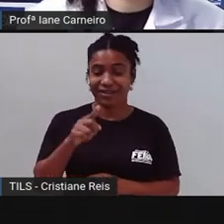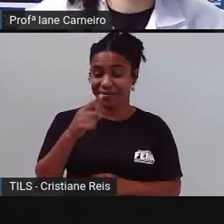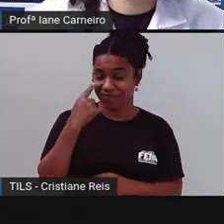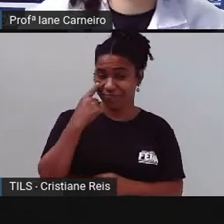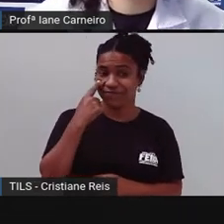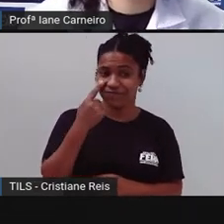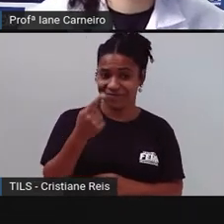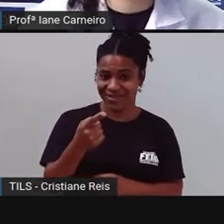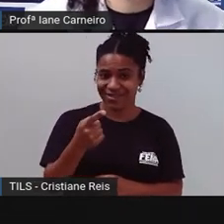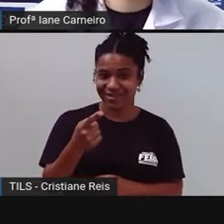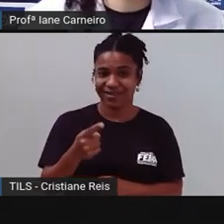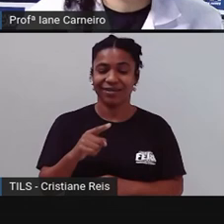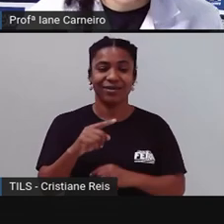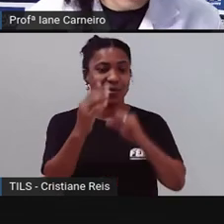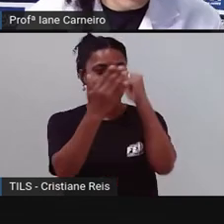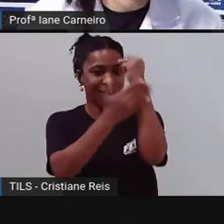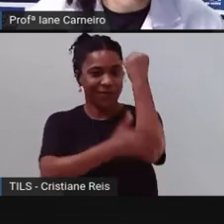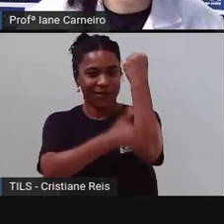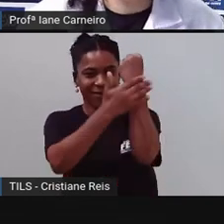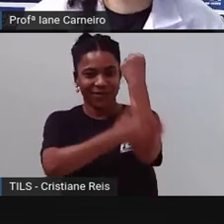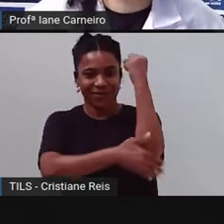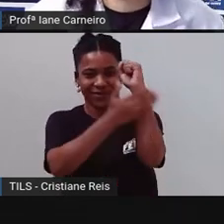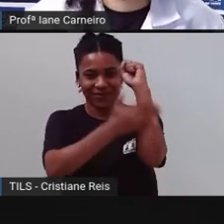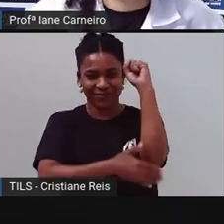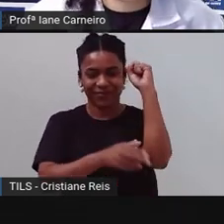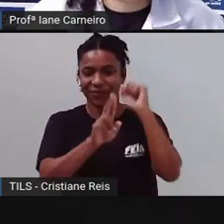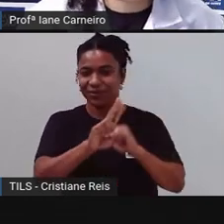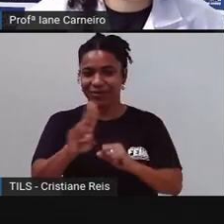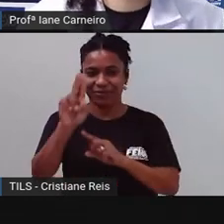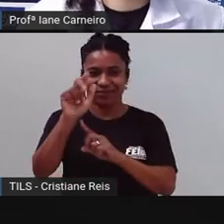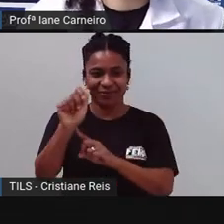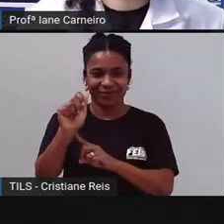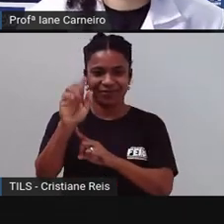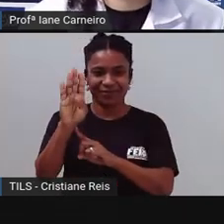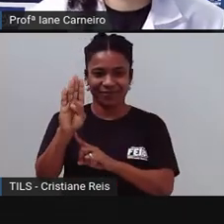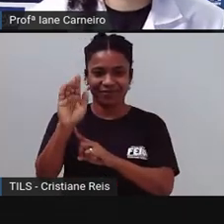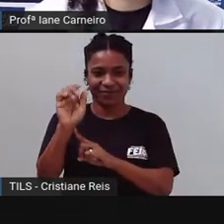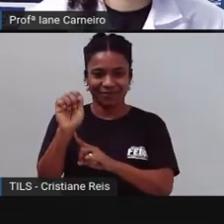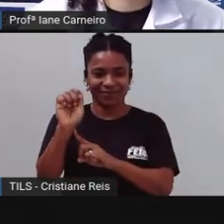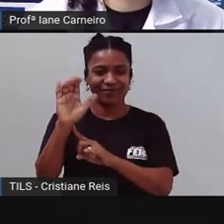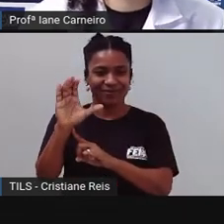Abacaxi. Qual é a letra inicial? A letra? A, ó.